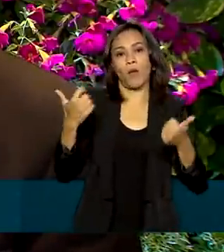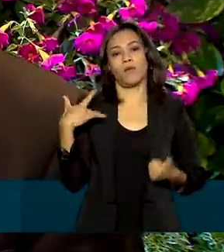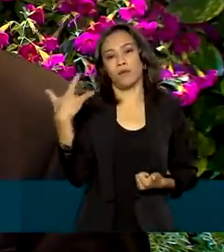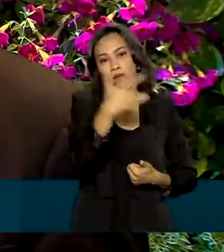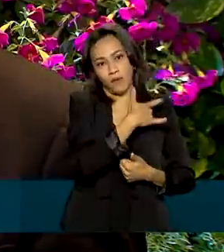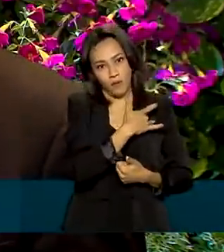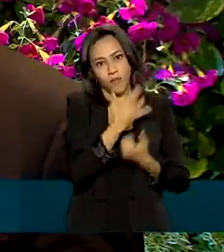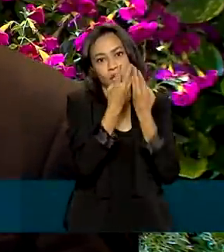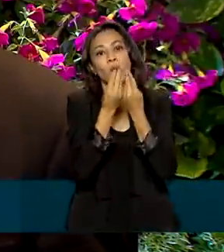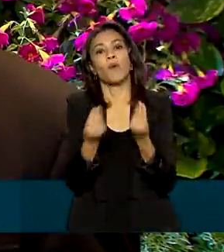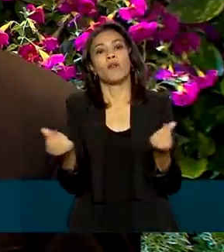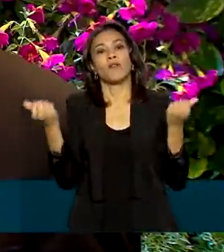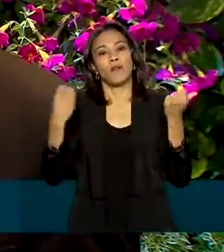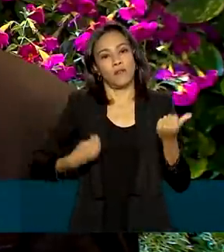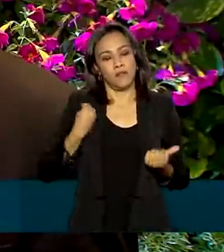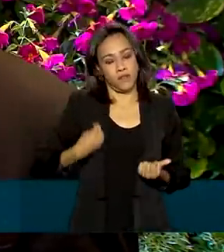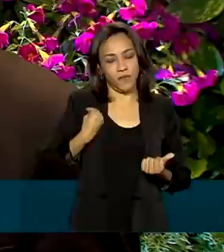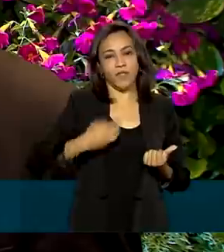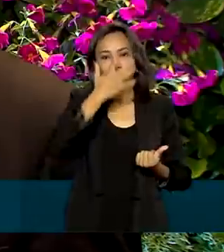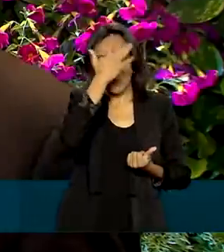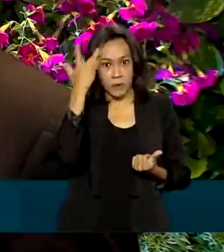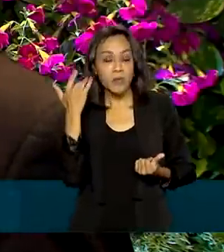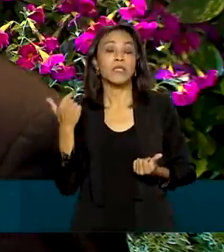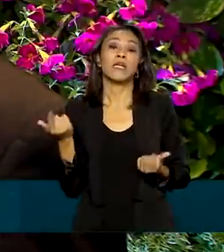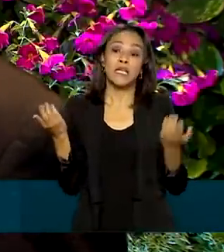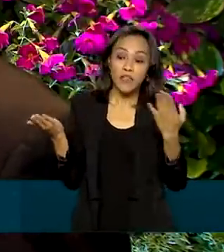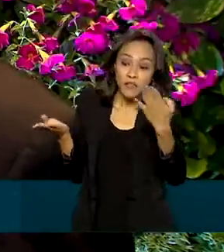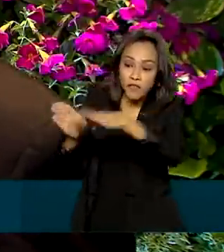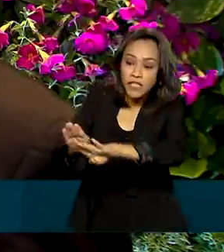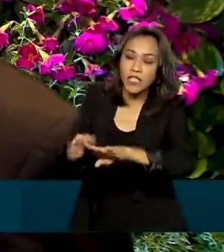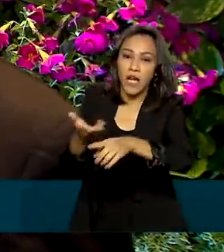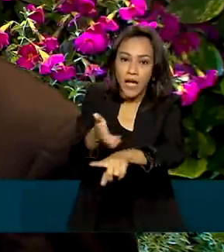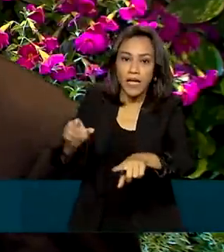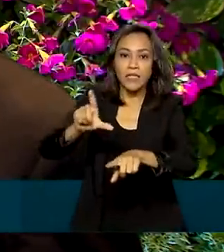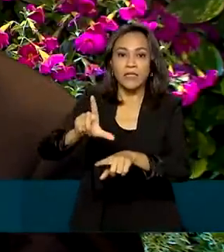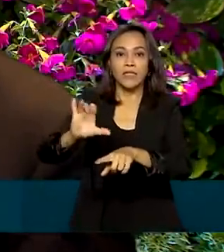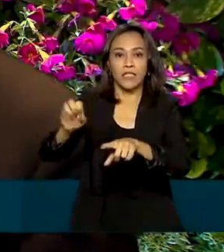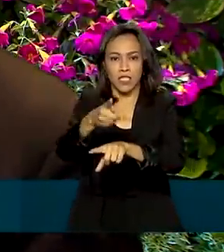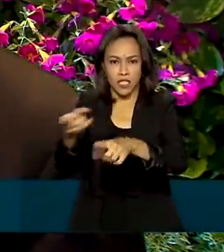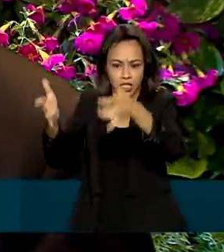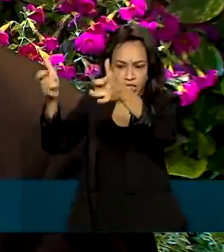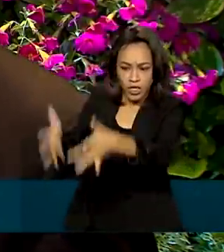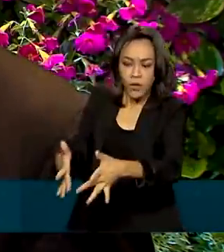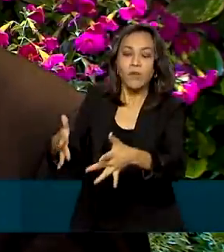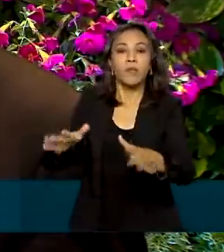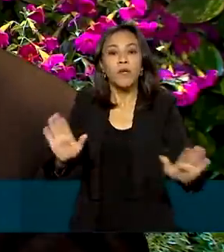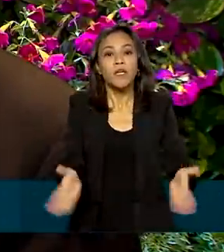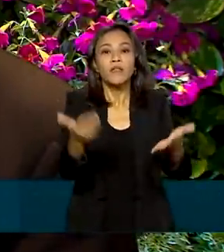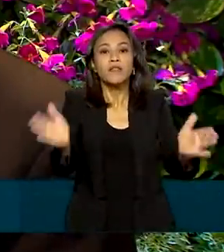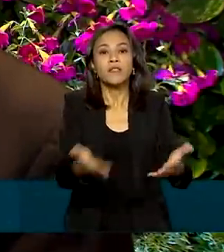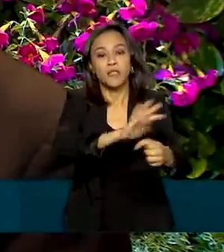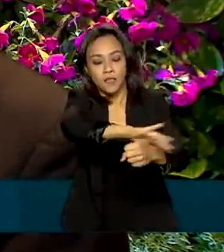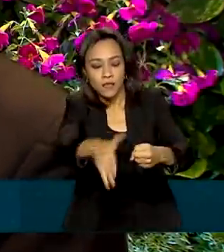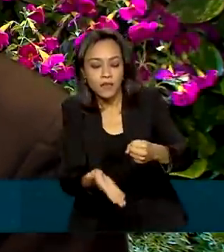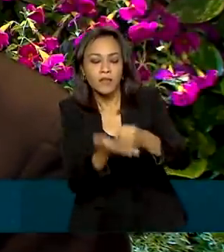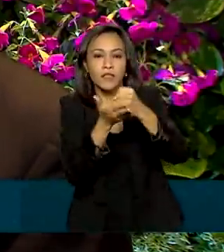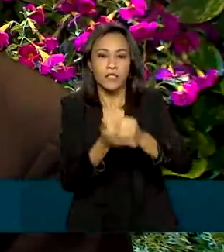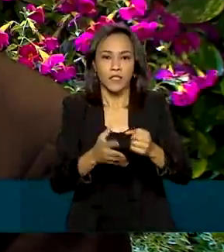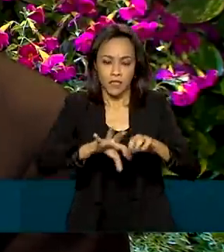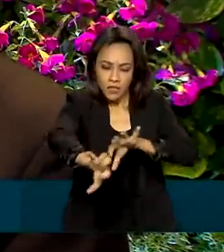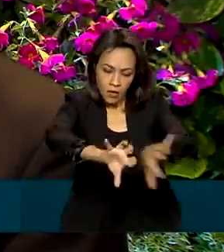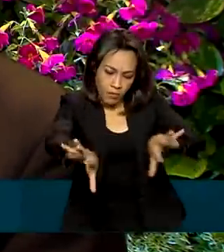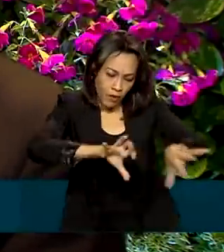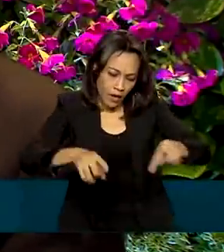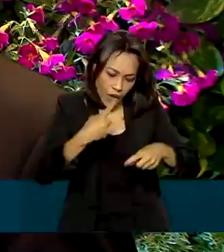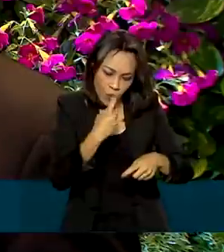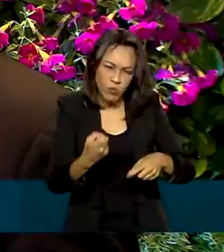vida das pessoas. Mas, além de encerrar os lixões, o programa Lixão Zero incentiva o aumento da reciclagem, o aumento da coleta seletiva e